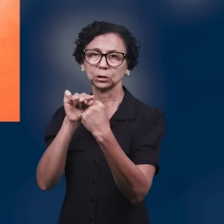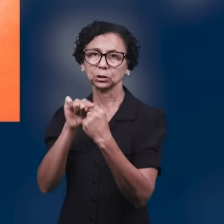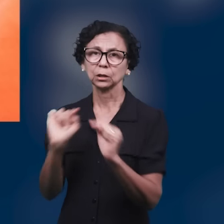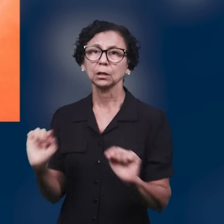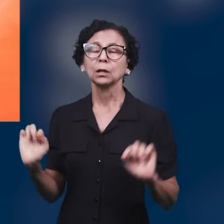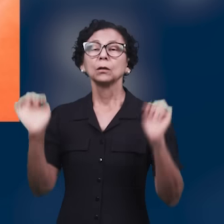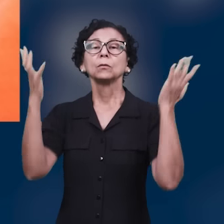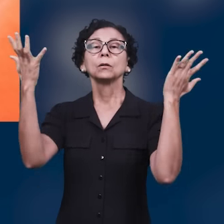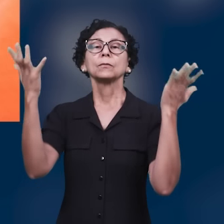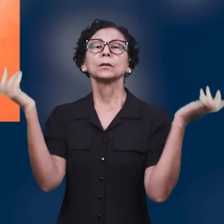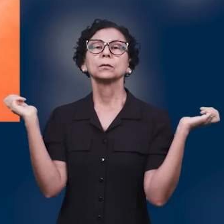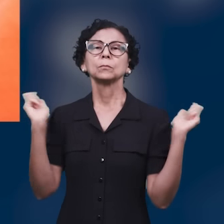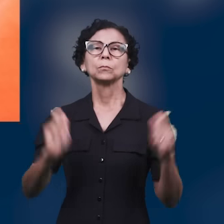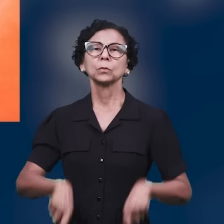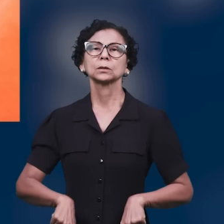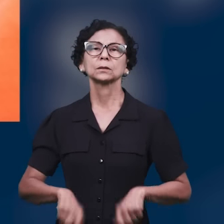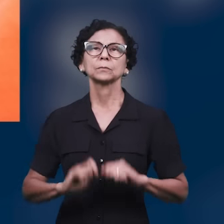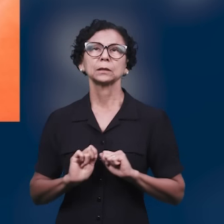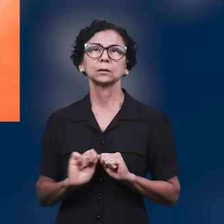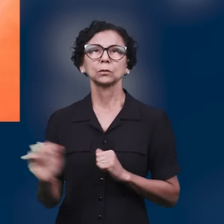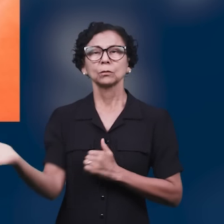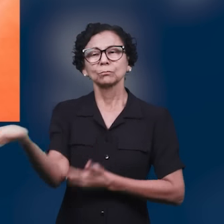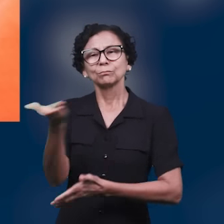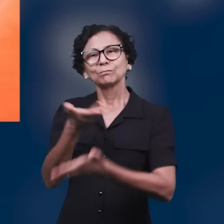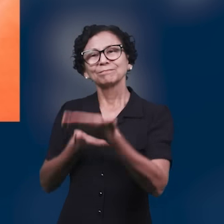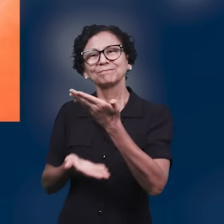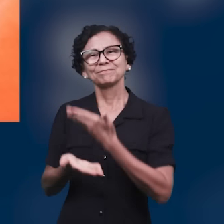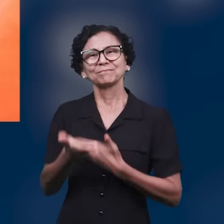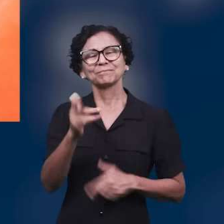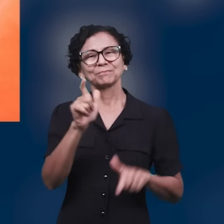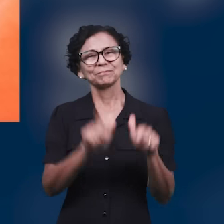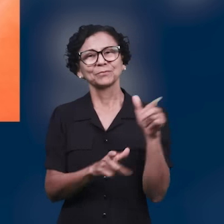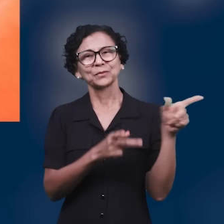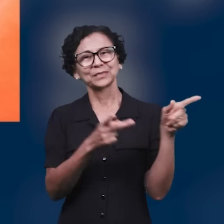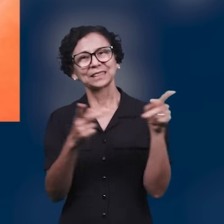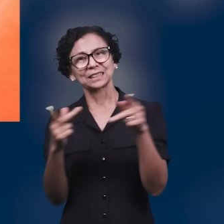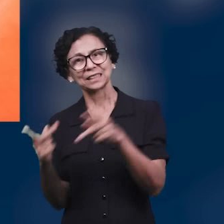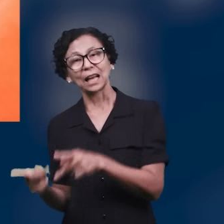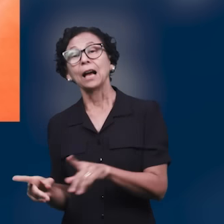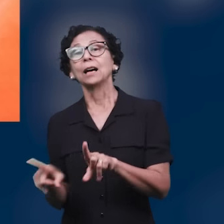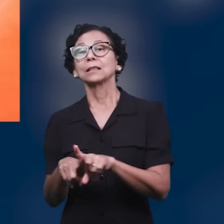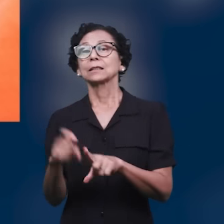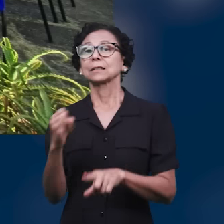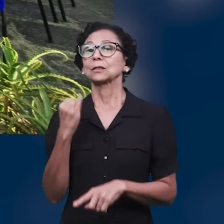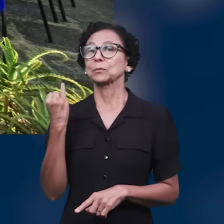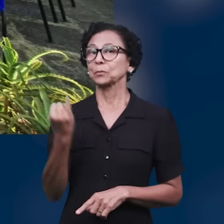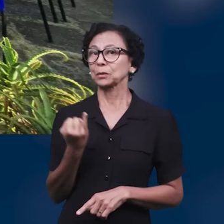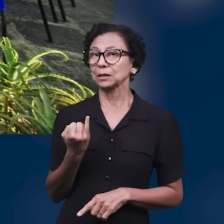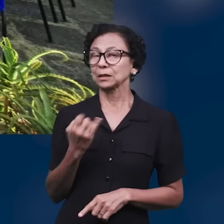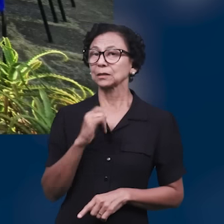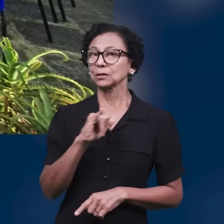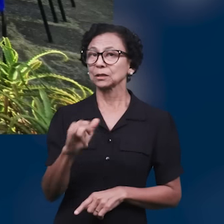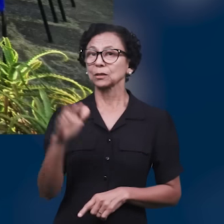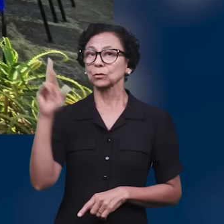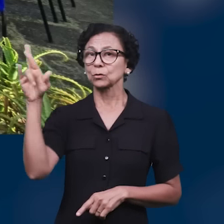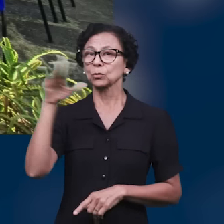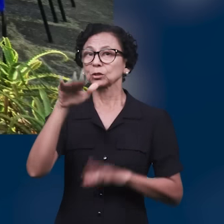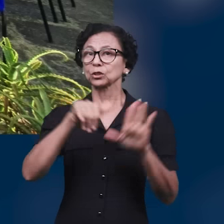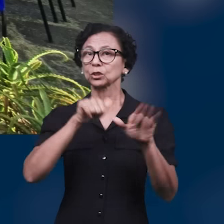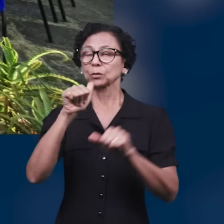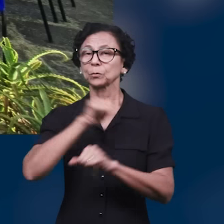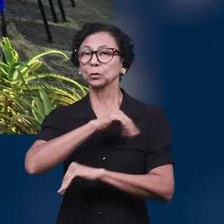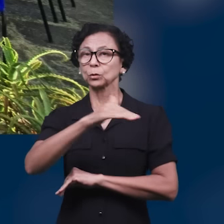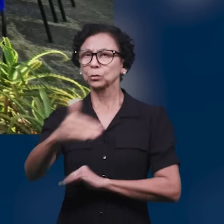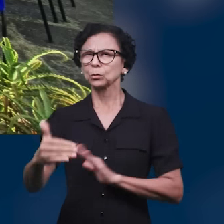O evento possibilitou o envolvimento dos irmãos e visitantes. Vale ressaltar que o Senhor tem feito um chamado a todos